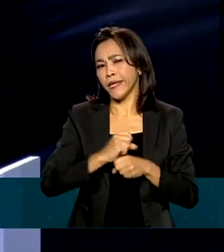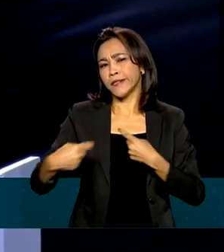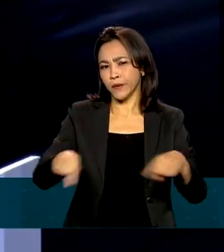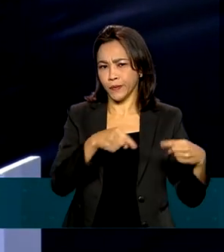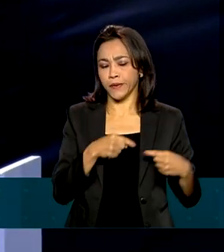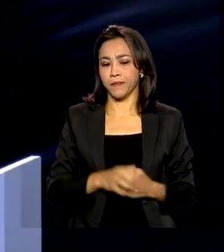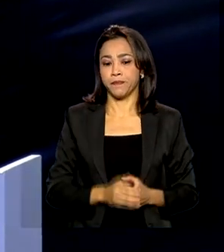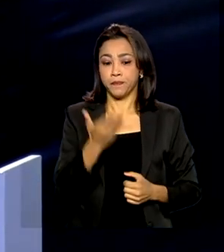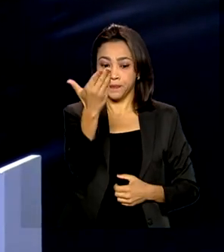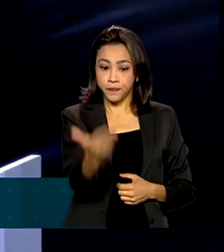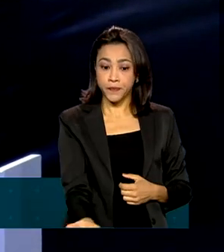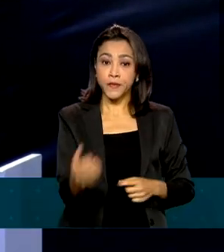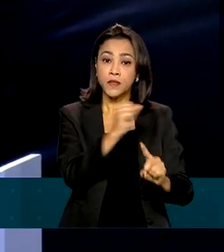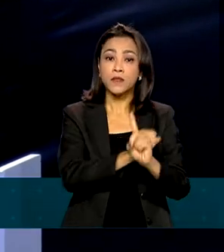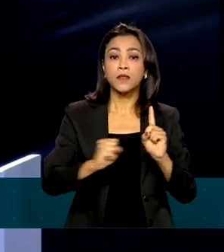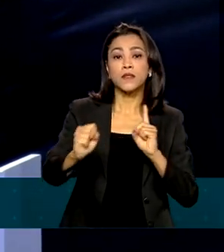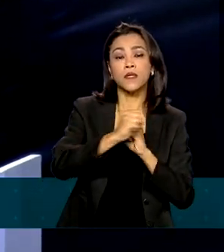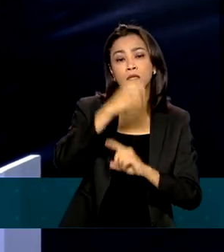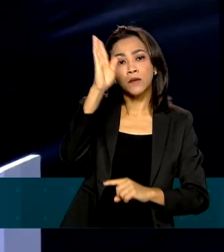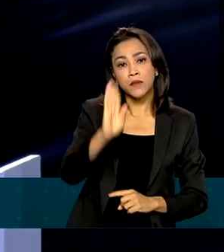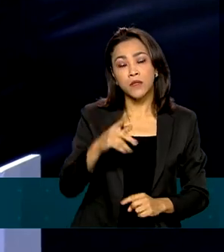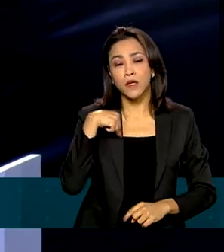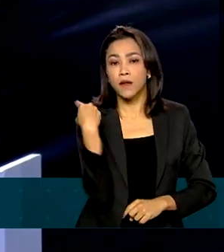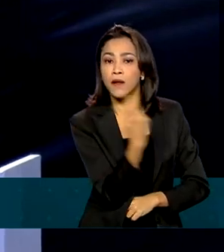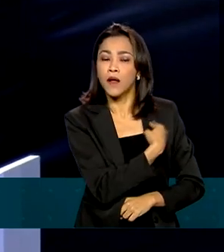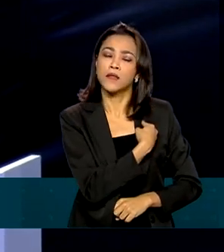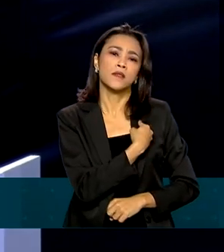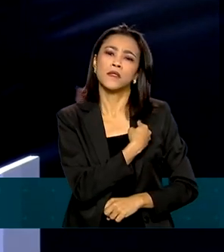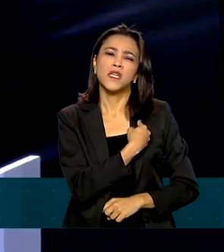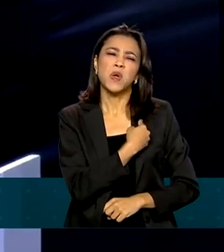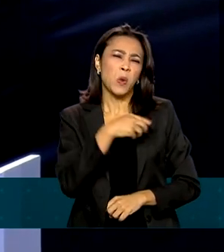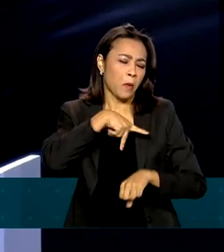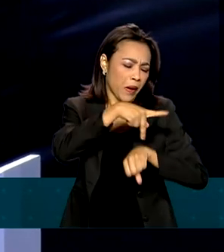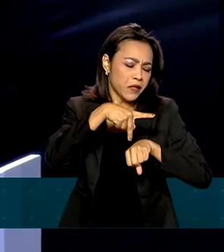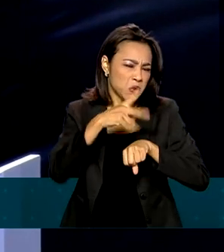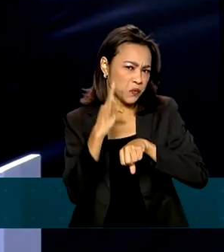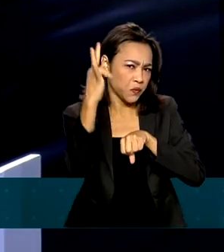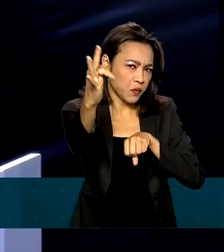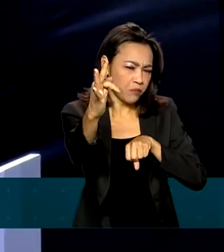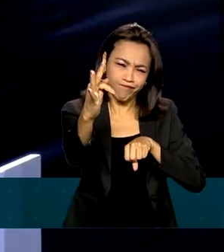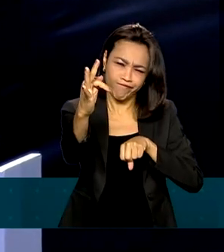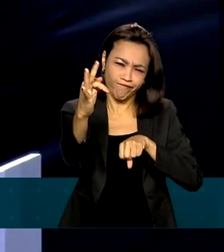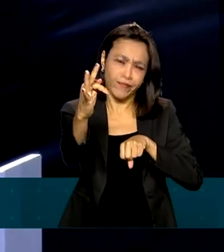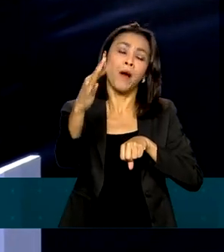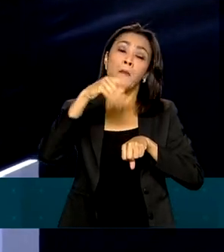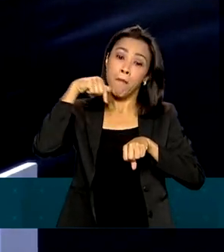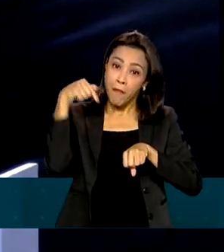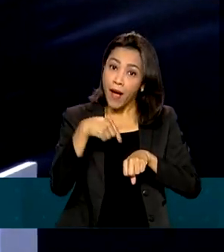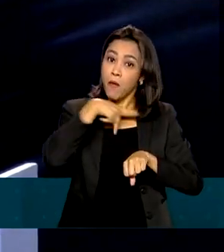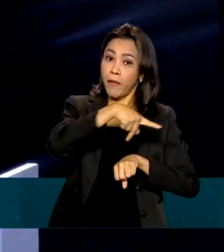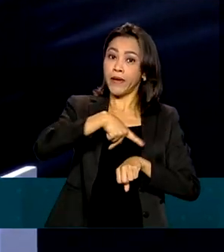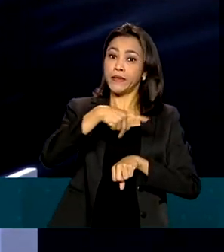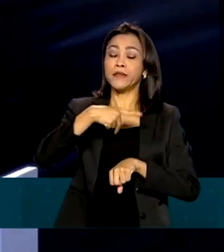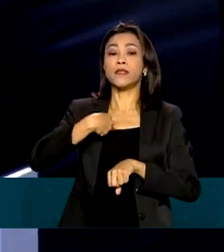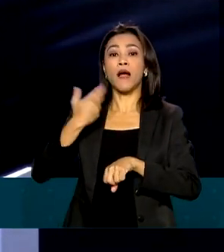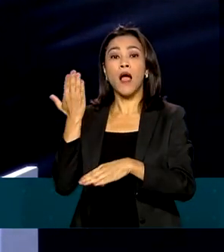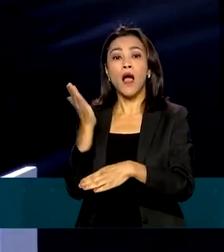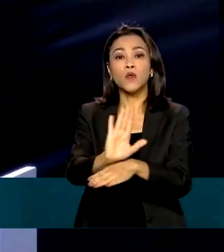brasileira hoje entende que nós somos um país, não do futuro, mas um país que vai salvar o mundo dessa,